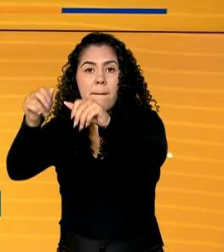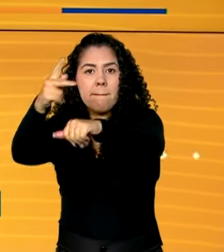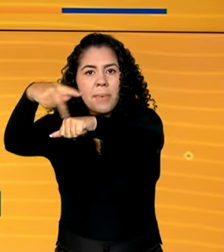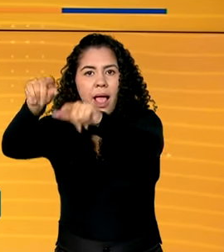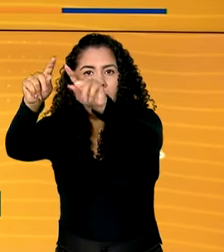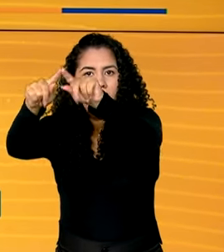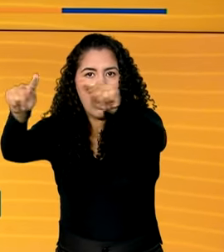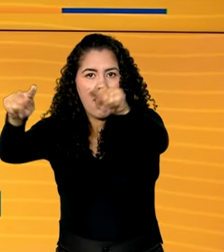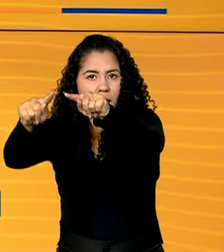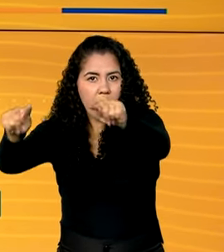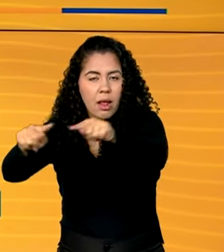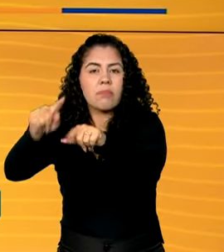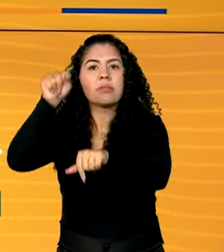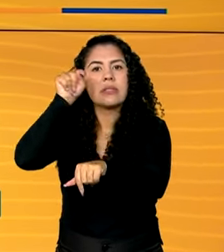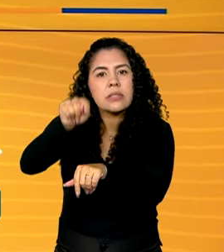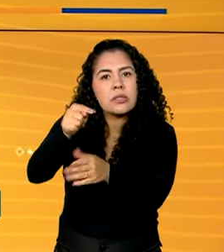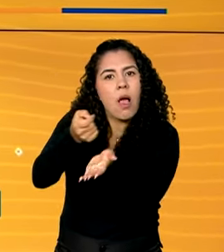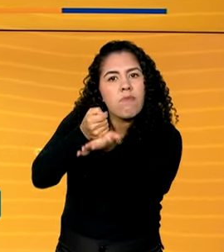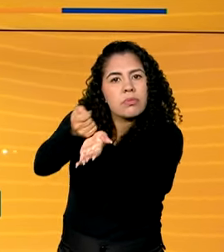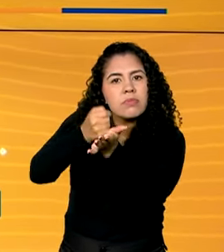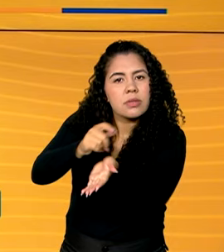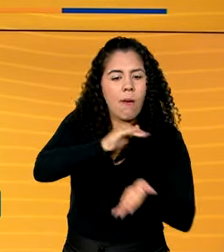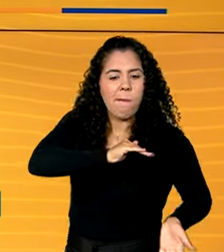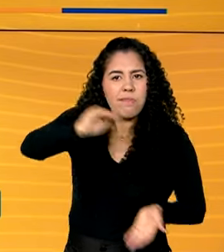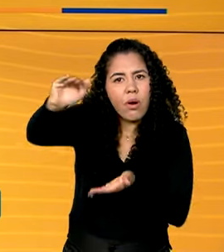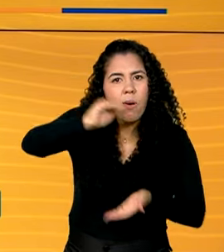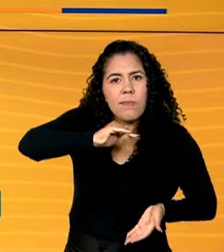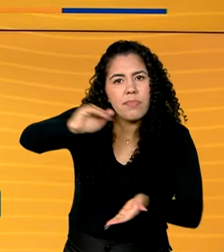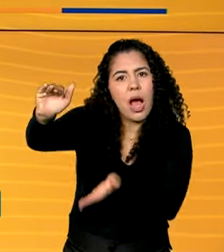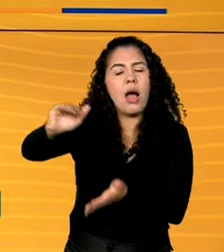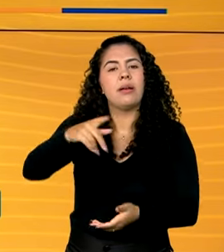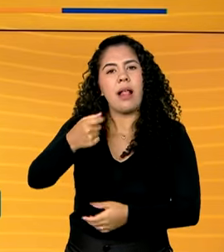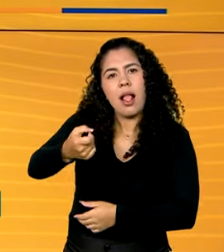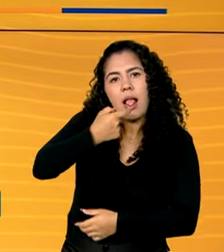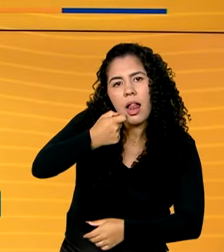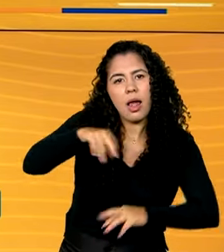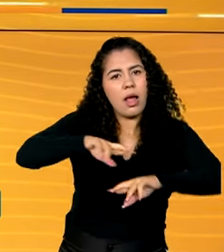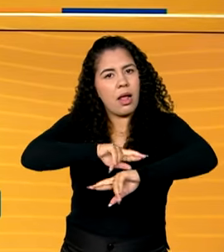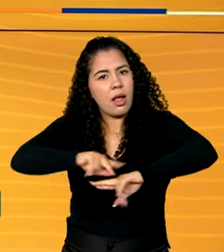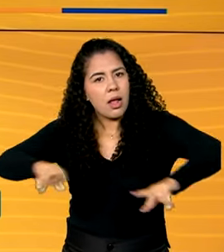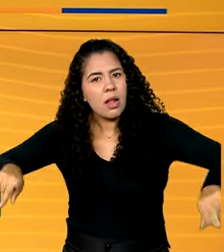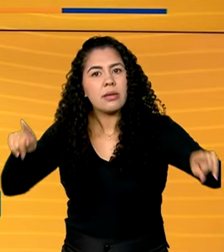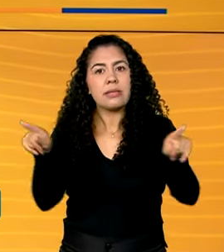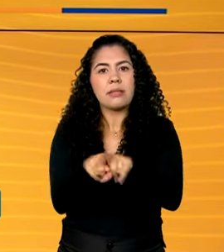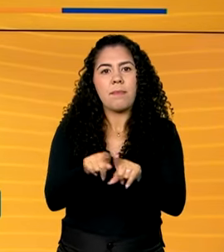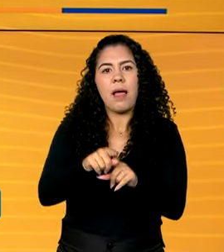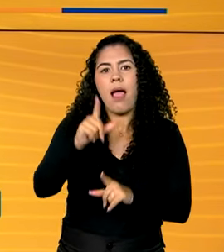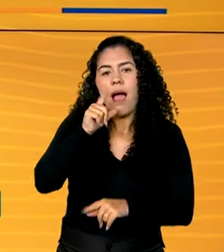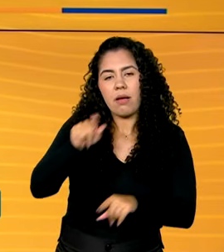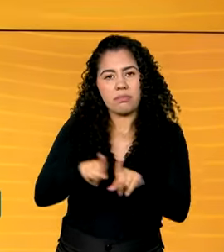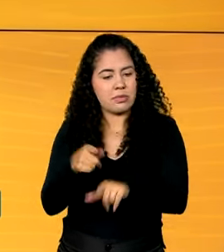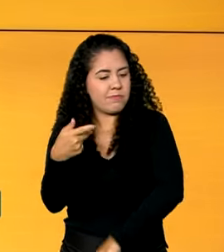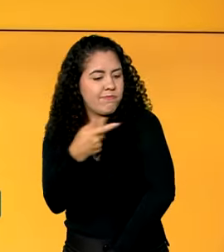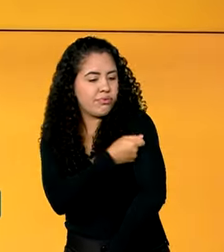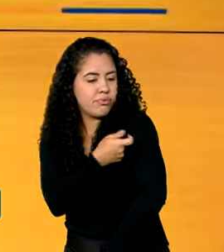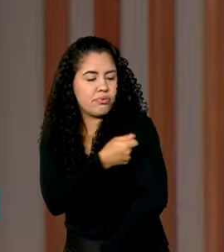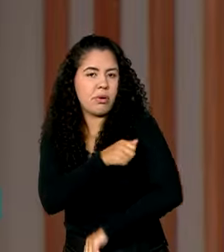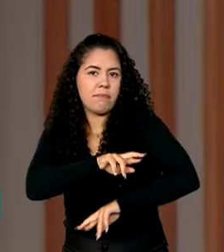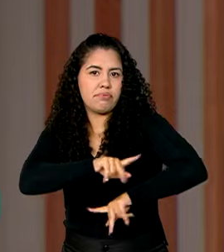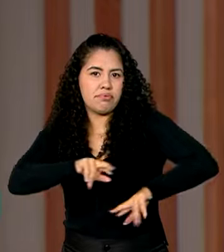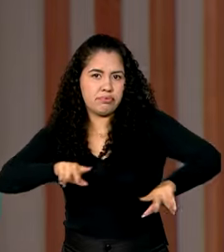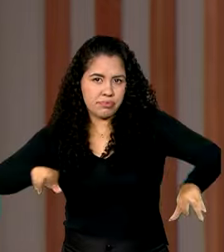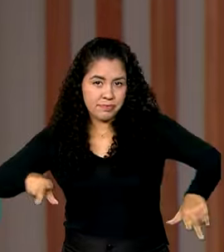estratégicos em saúde, com quase 500 quilos de medicamentos, envelopes para reidratação e seringas descartáveis.